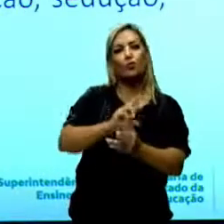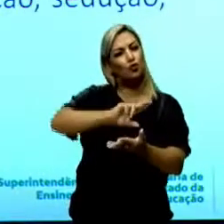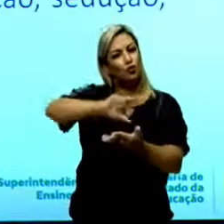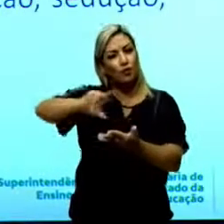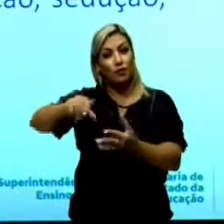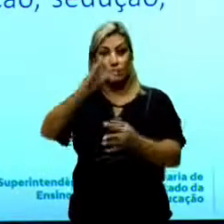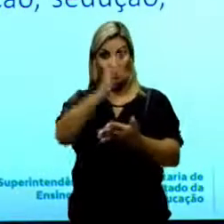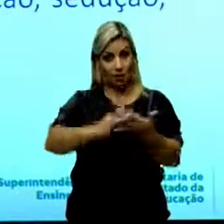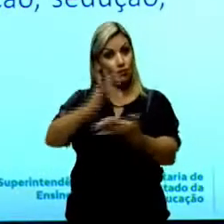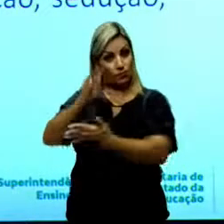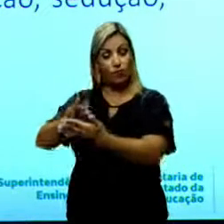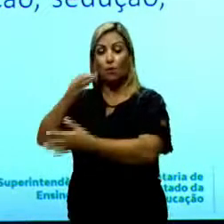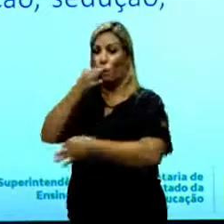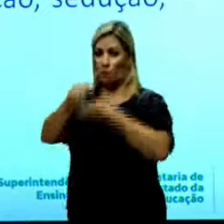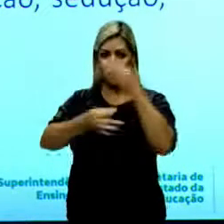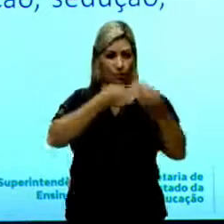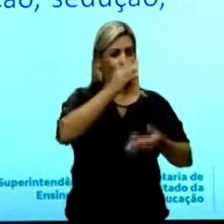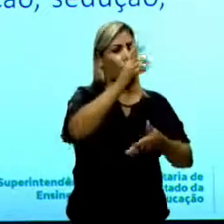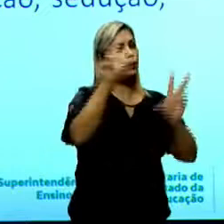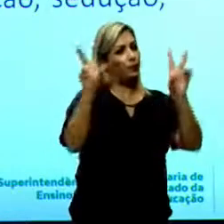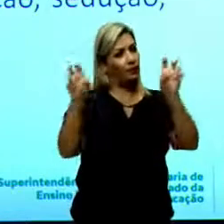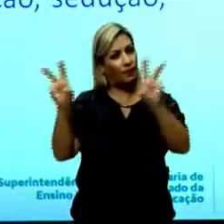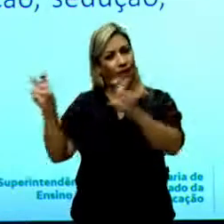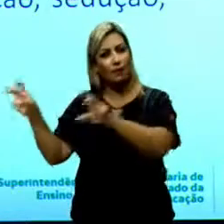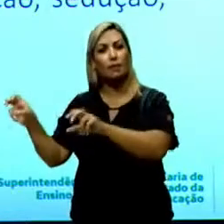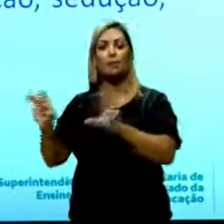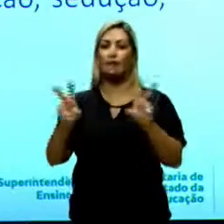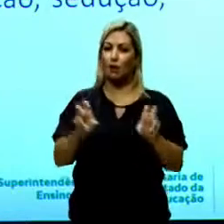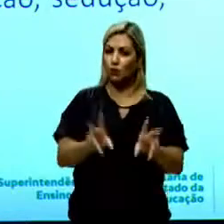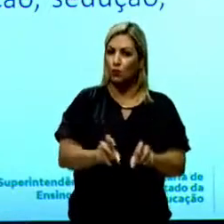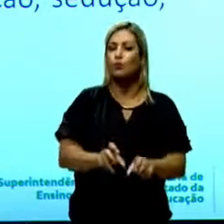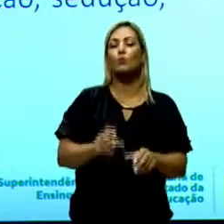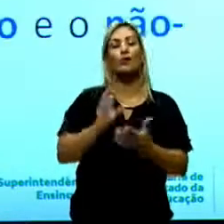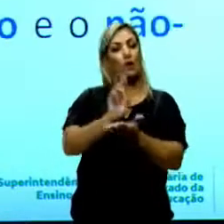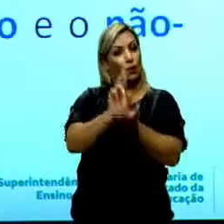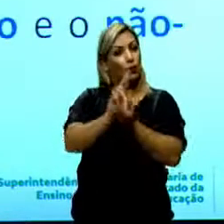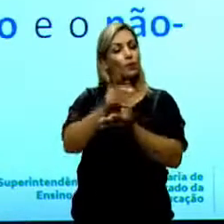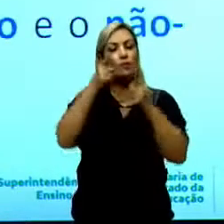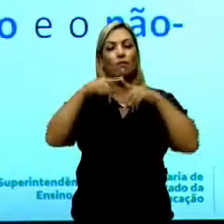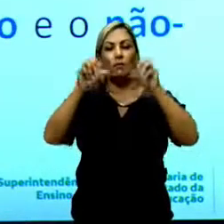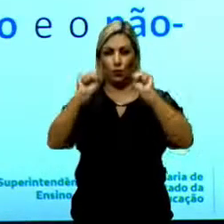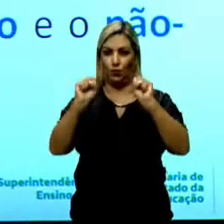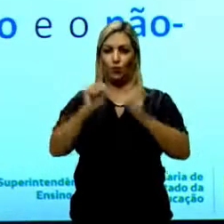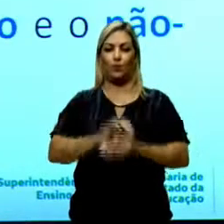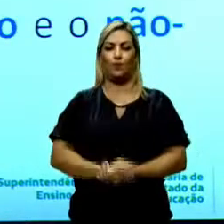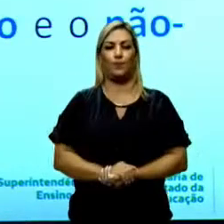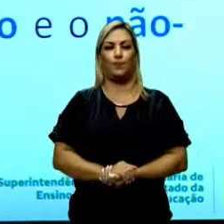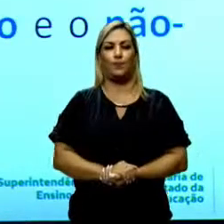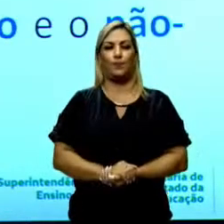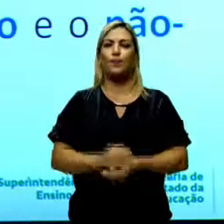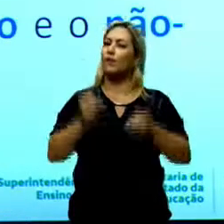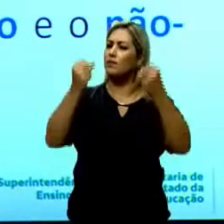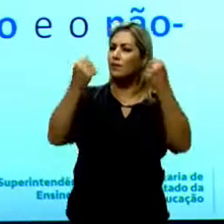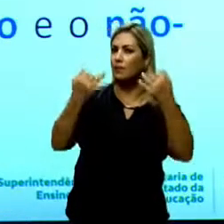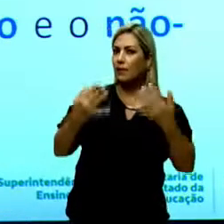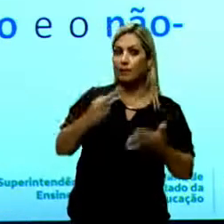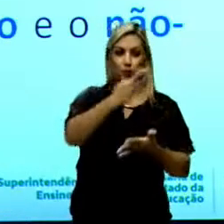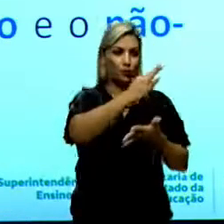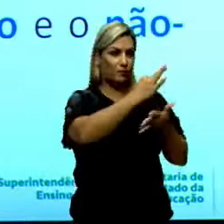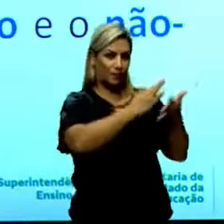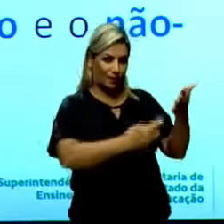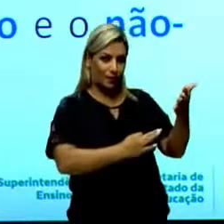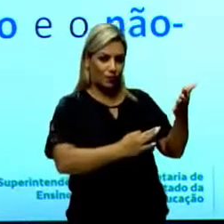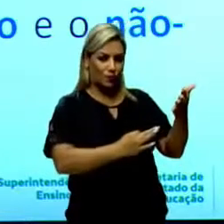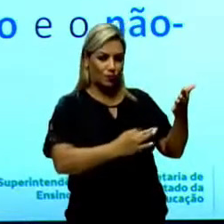textos, opiniões, temas, assuntos e recursos linguísticos. Quando falamos em texto,